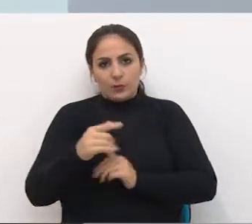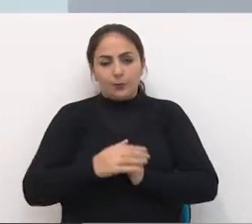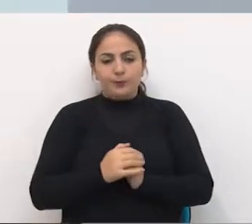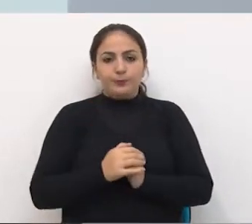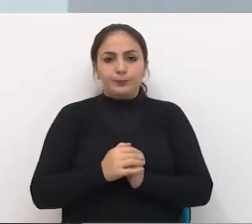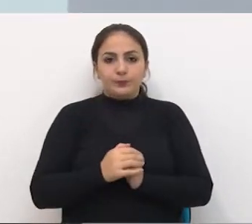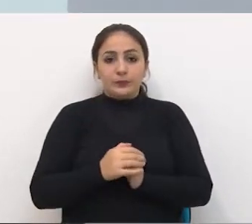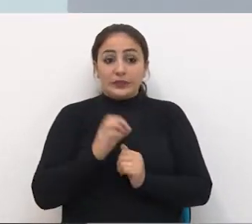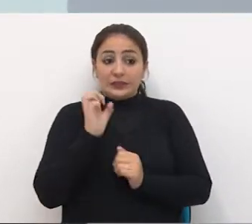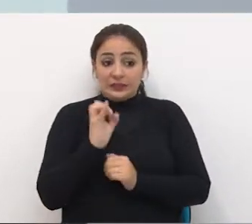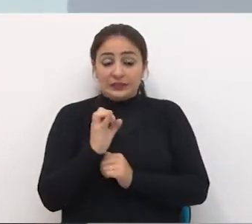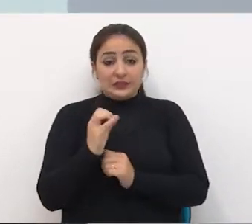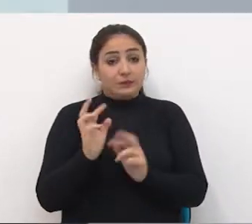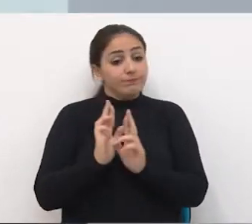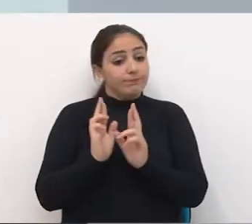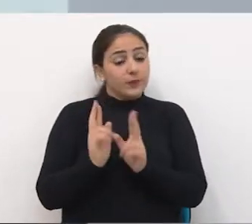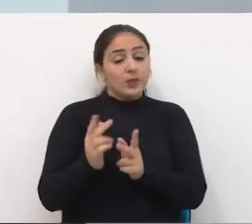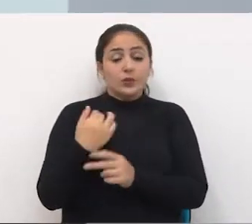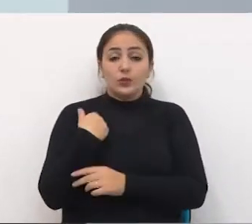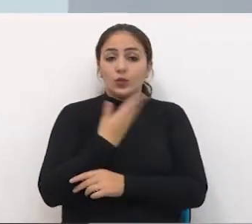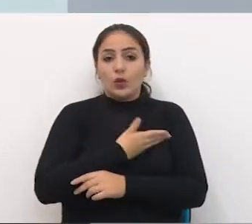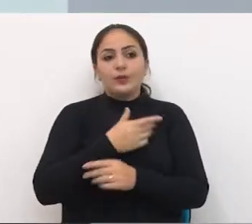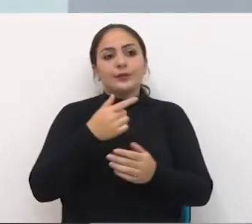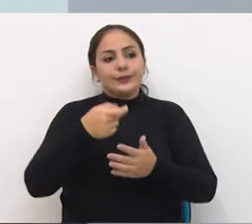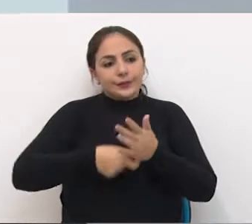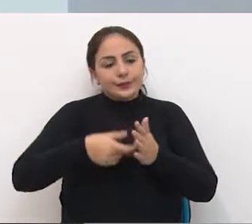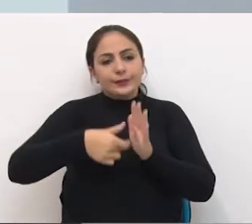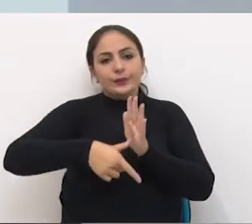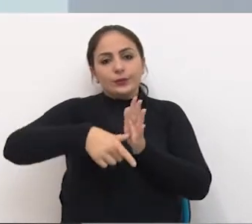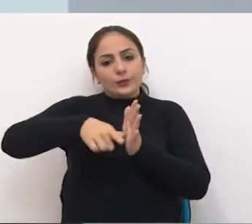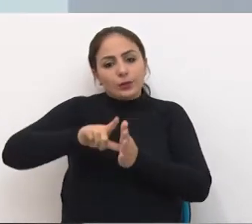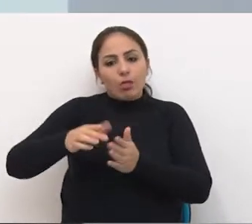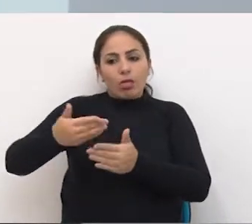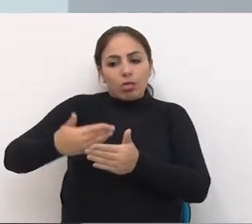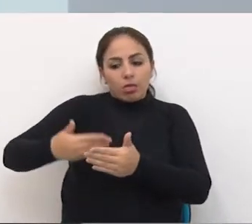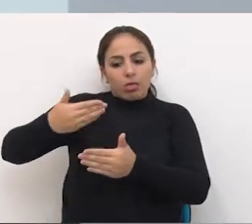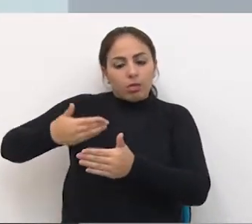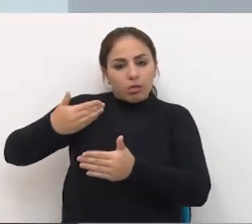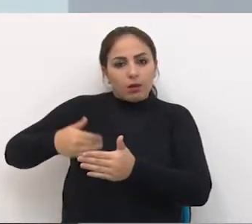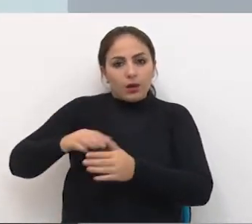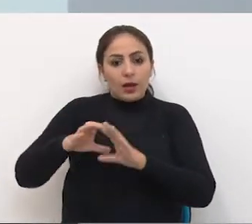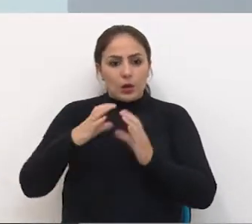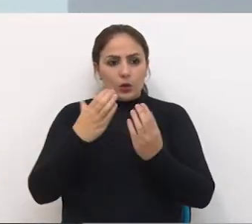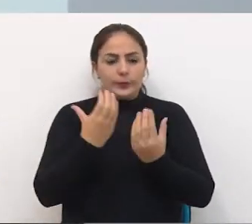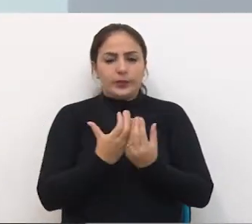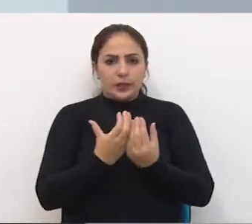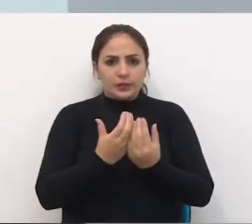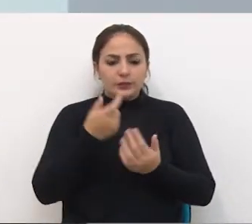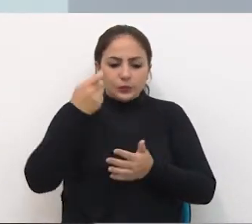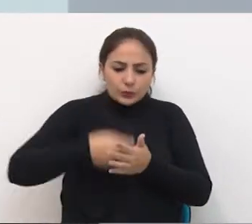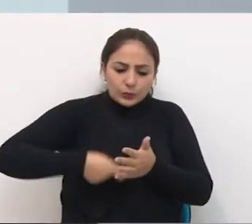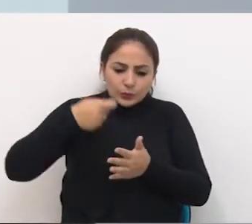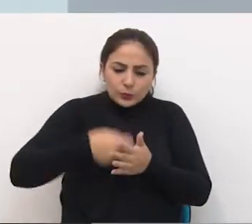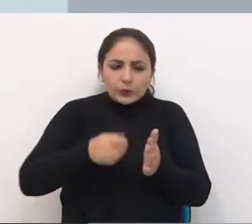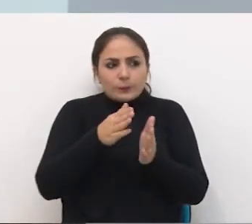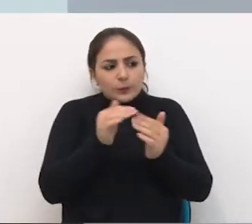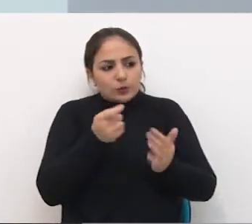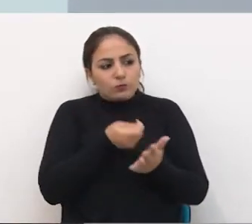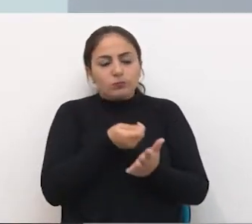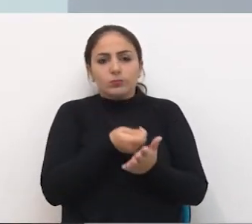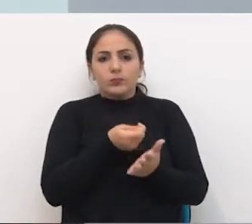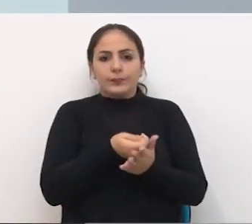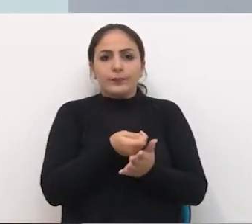contrário, nós vamos ficar para trás mais uma vez E as outras comunidades que se mobilizarem, que reivindicarem, que